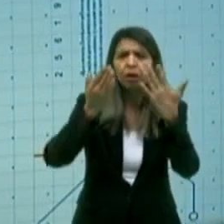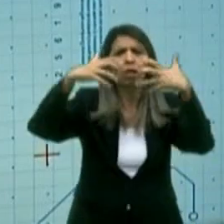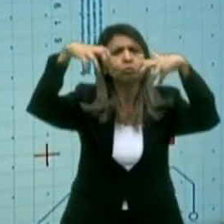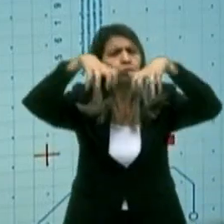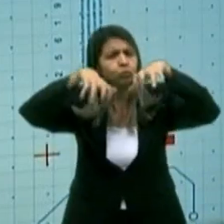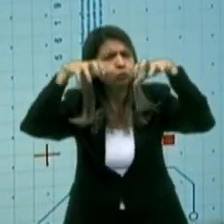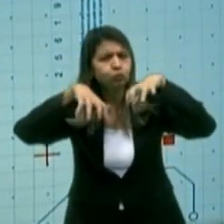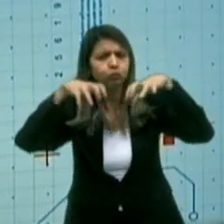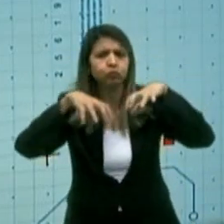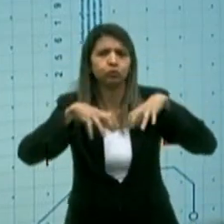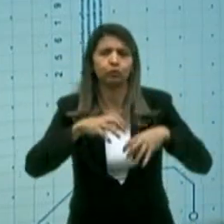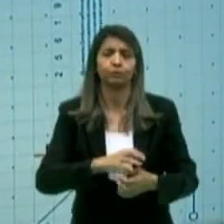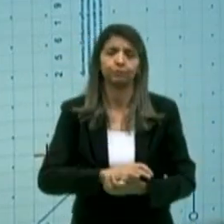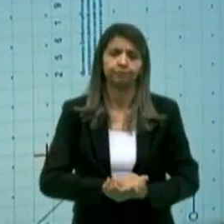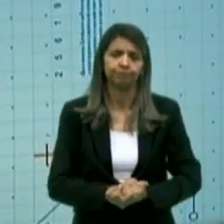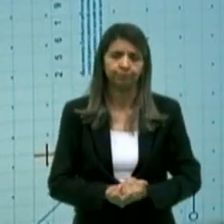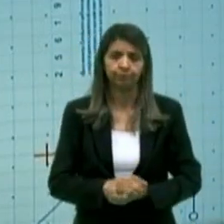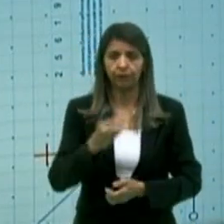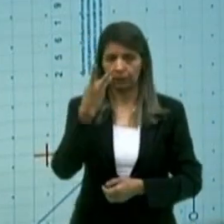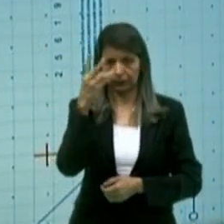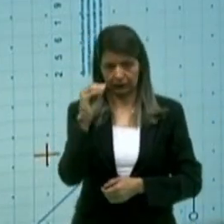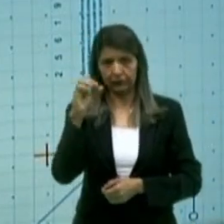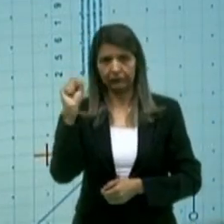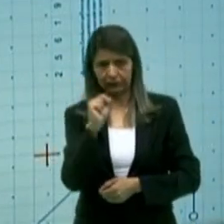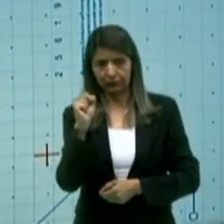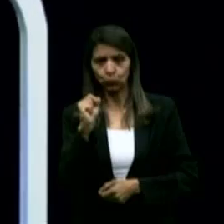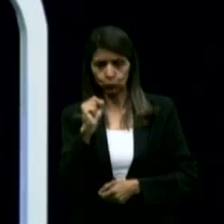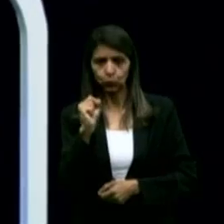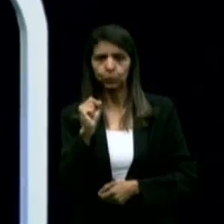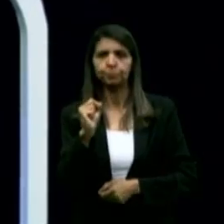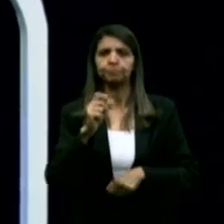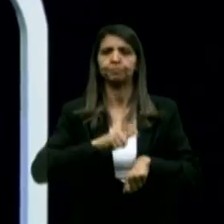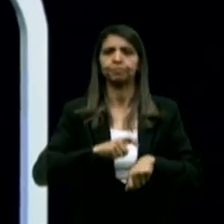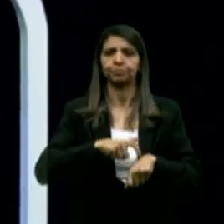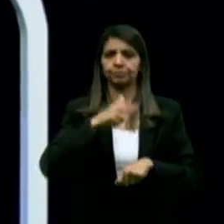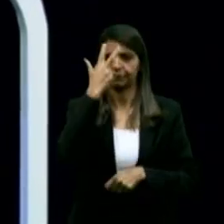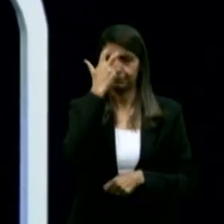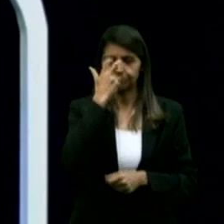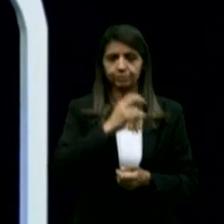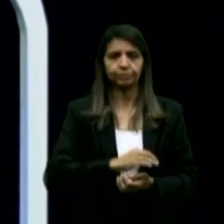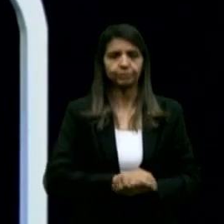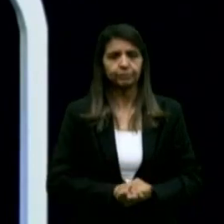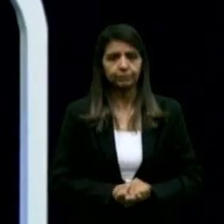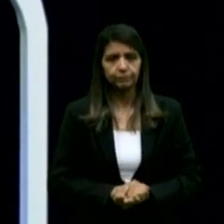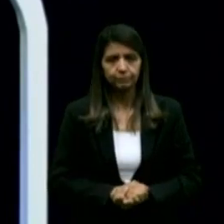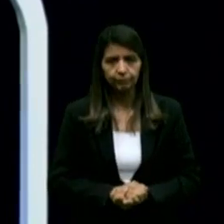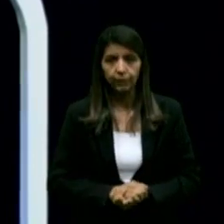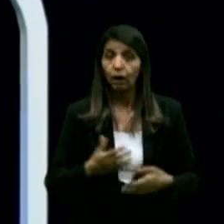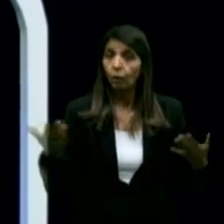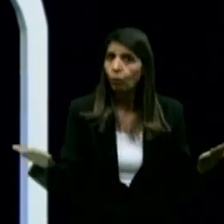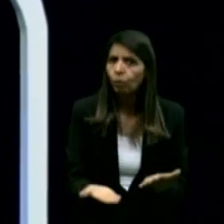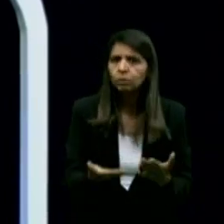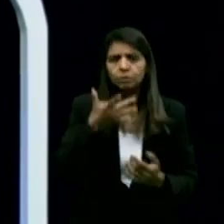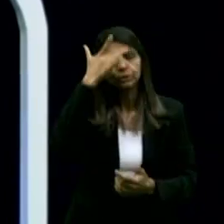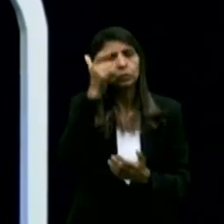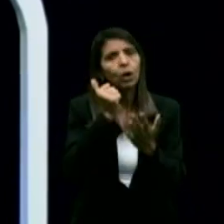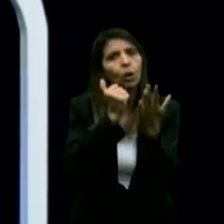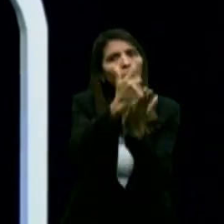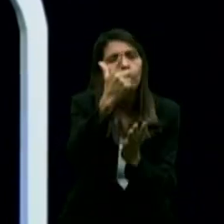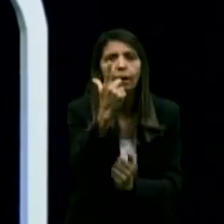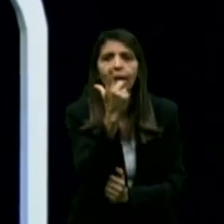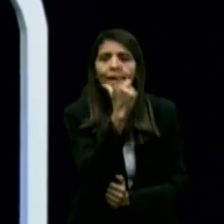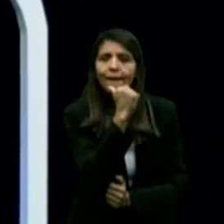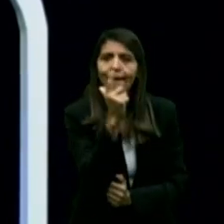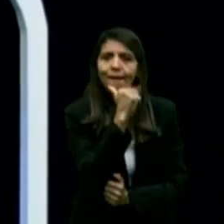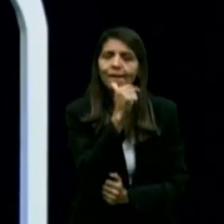construir esses reservatórios. 30 segundos, Nilvan. Nós temos uma Paraíba hoje que as pessoas estão comprando água através do carro-pipa.